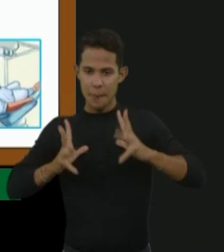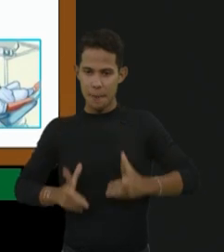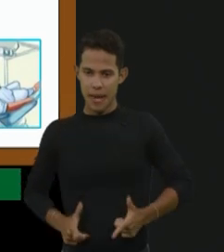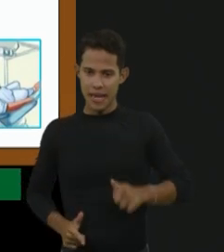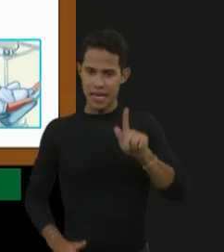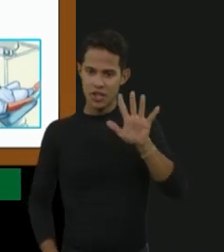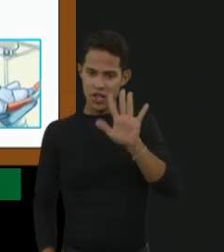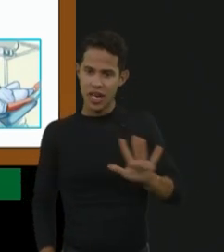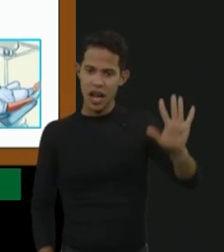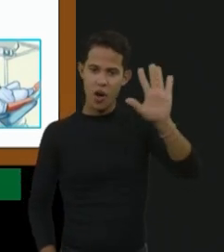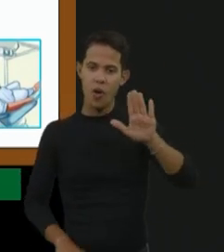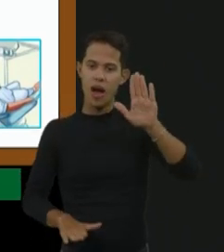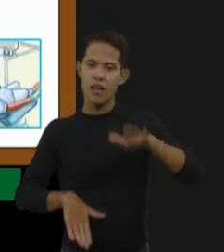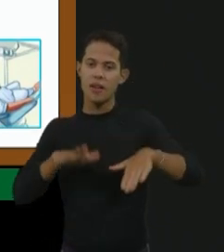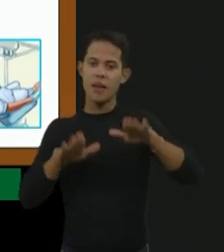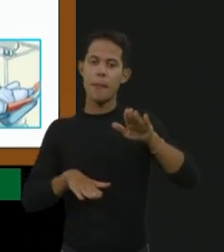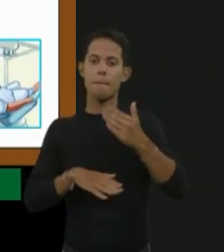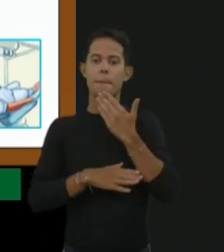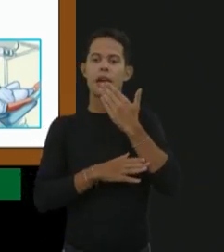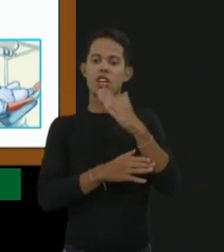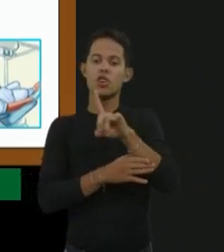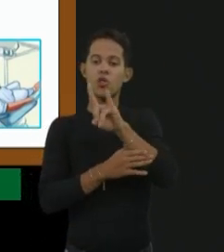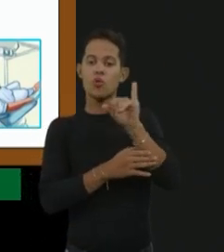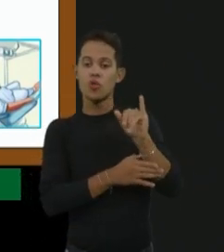gente pede para que faça no dia da profilaxia,